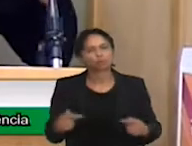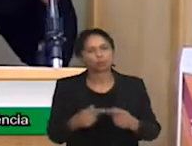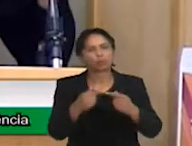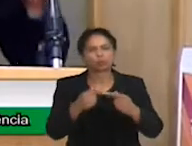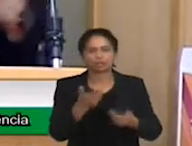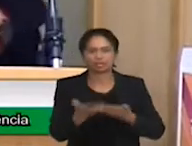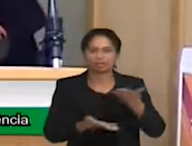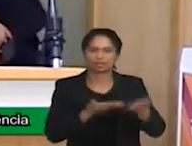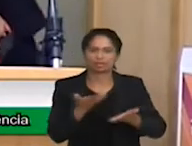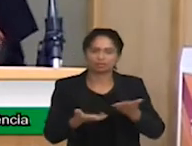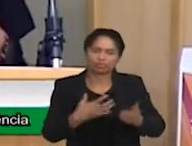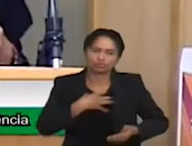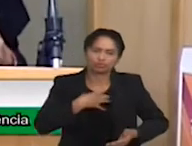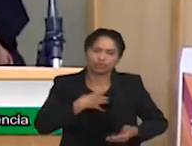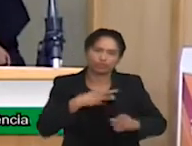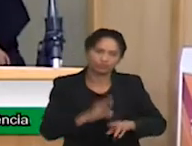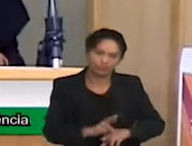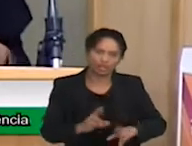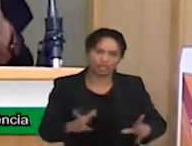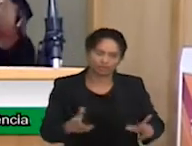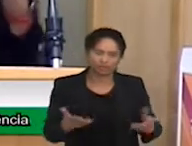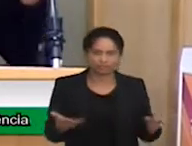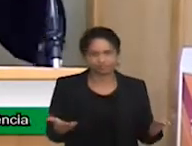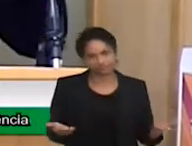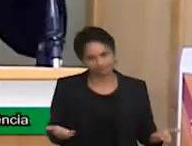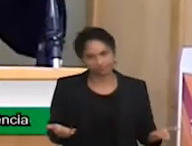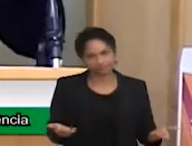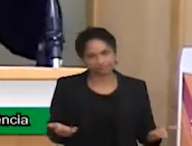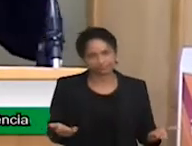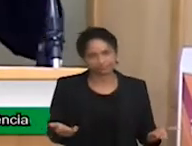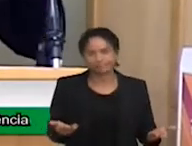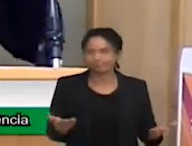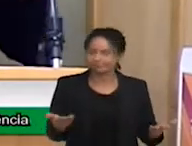é que a Sabrina também já comentou, a gente tem